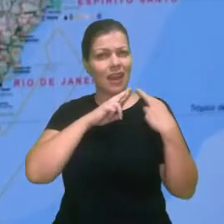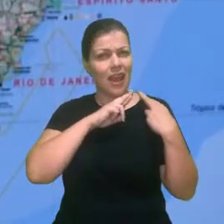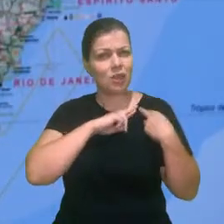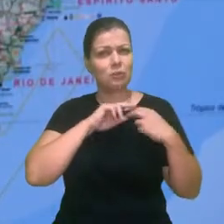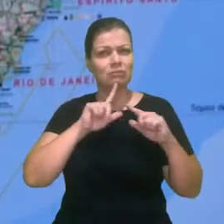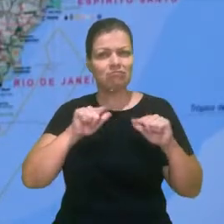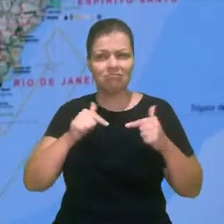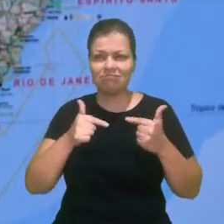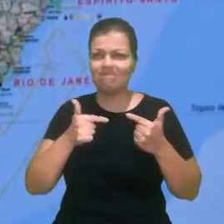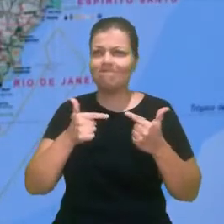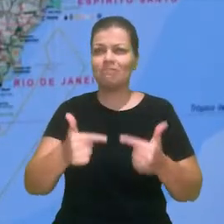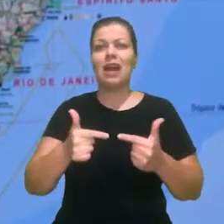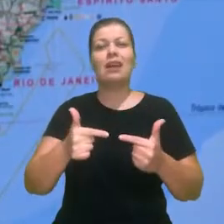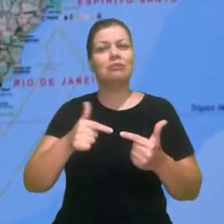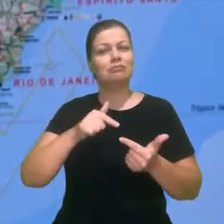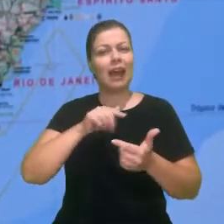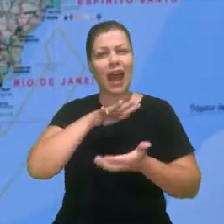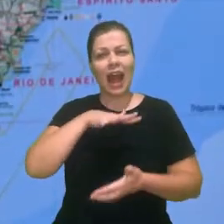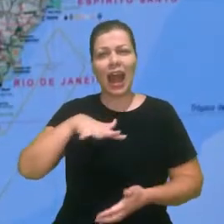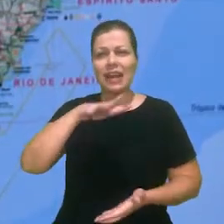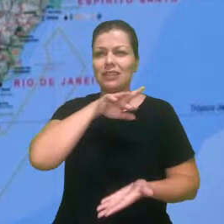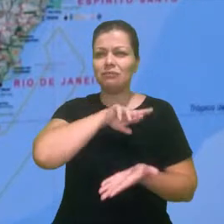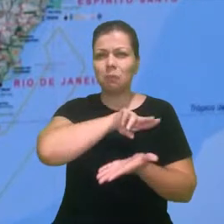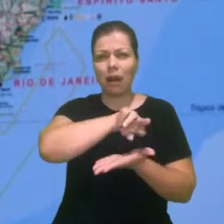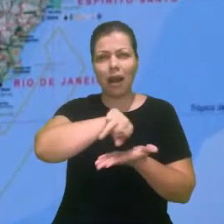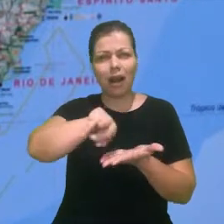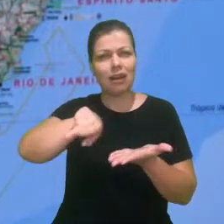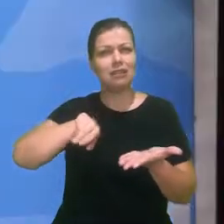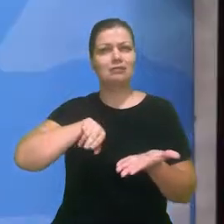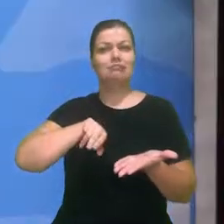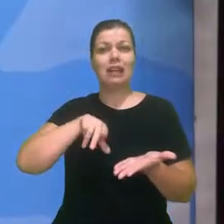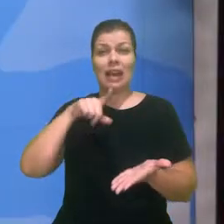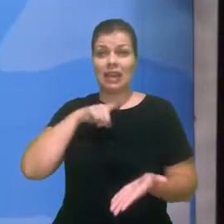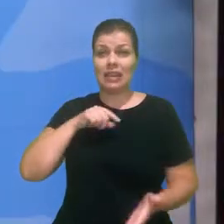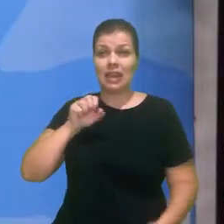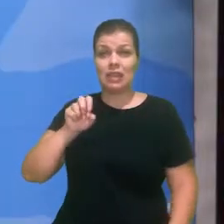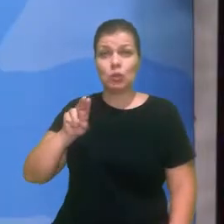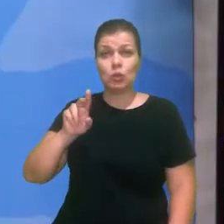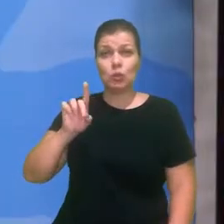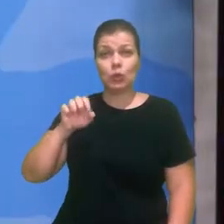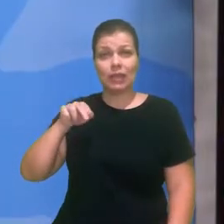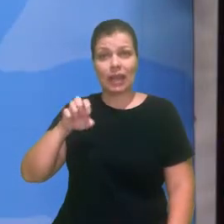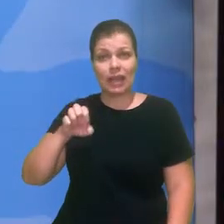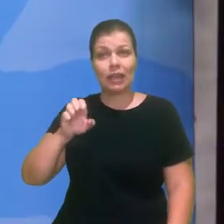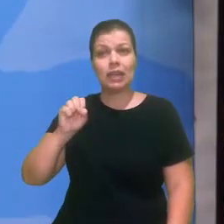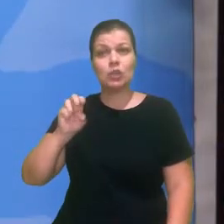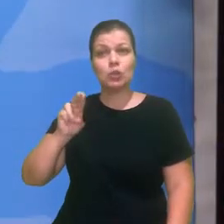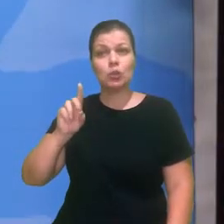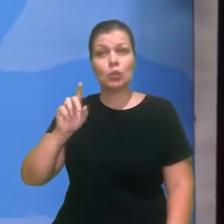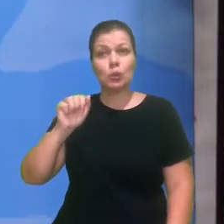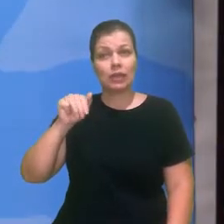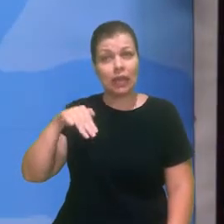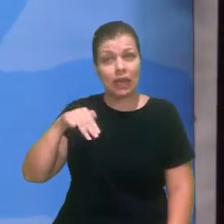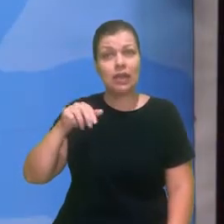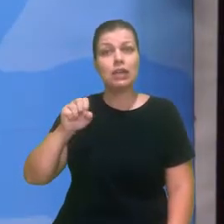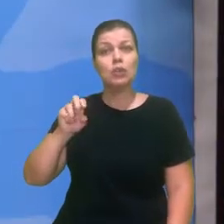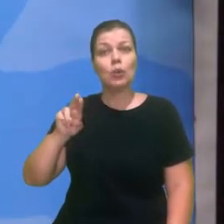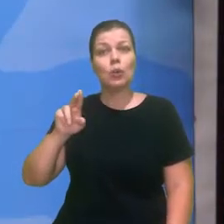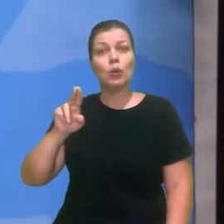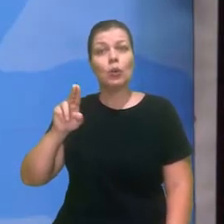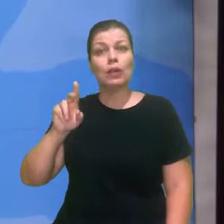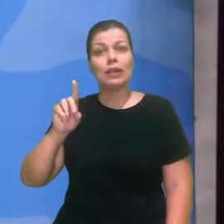manto, sobre a sua atuação, áreas as mais distintas, desde a Sudene, a Sudã e a Sudeco,